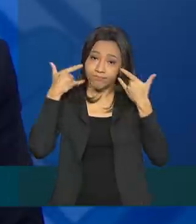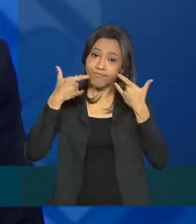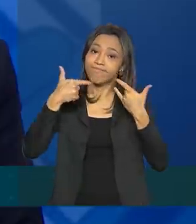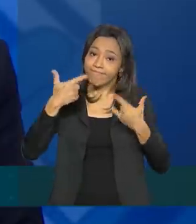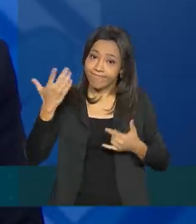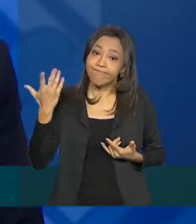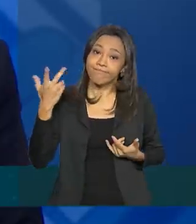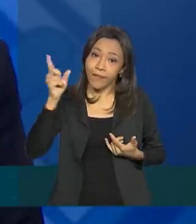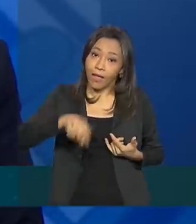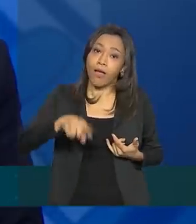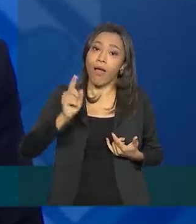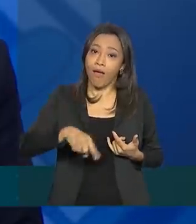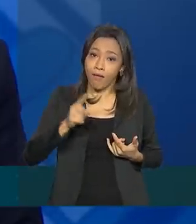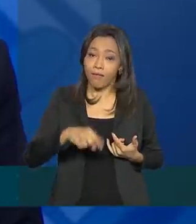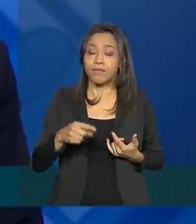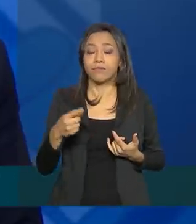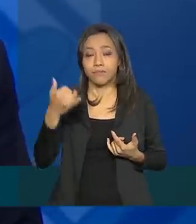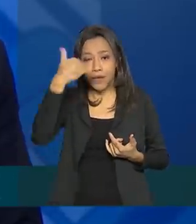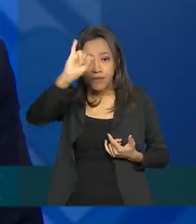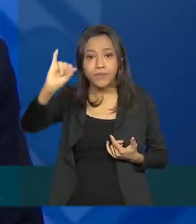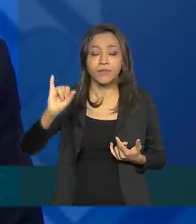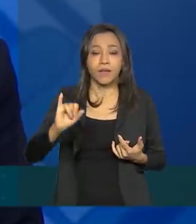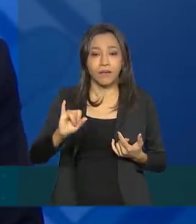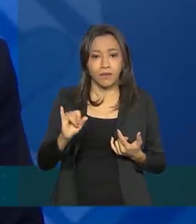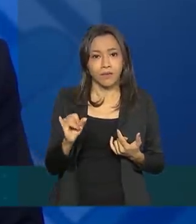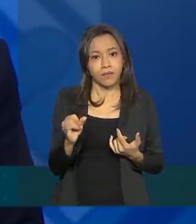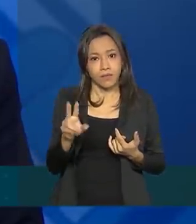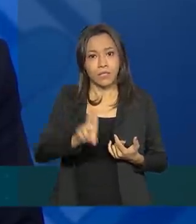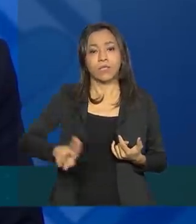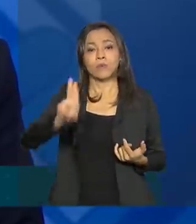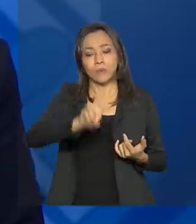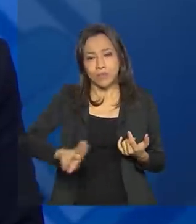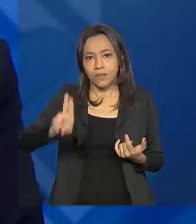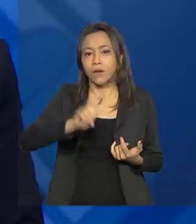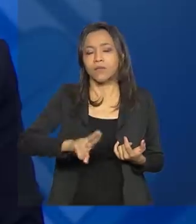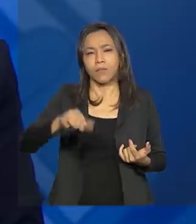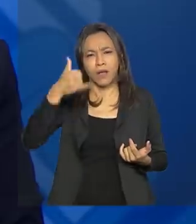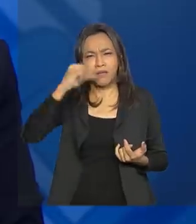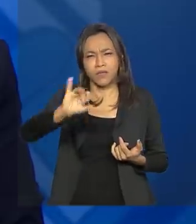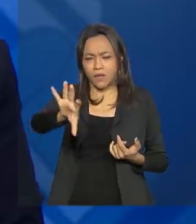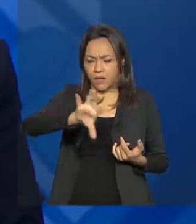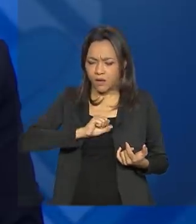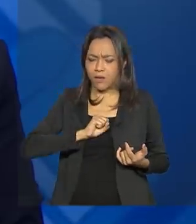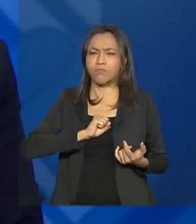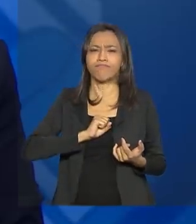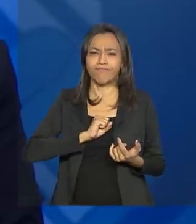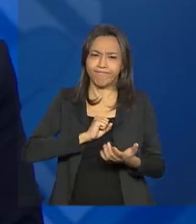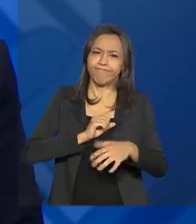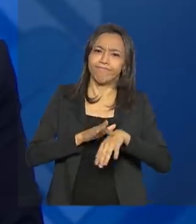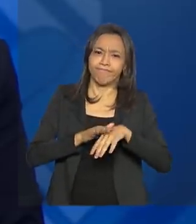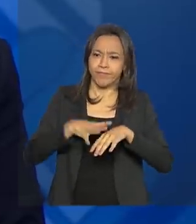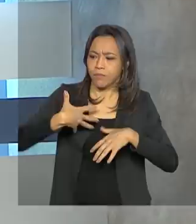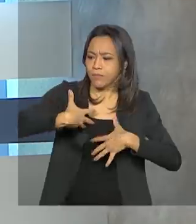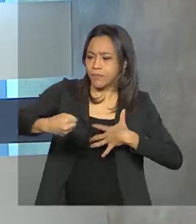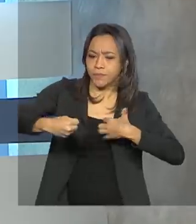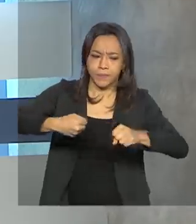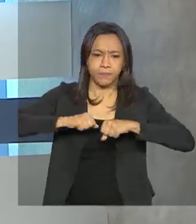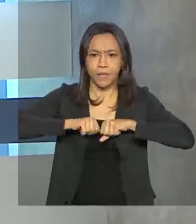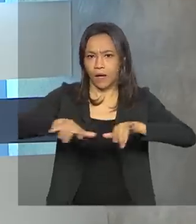tem sido mostrado bastante útil, principalmente para prevenir as novas transmissões.